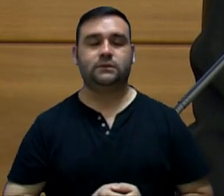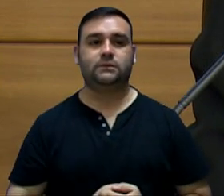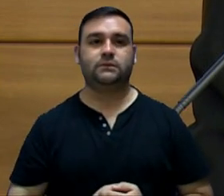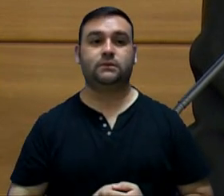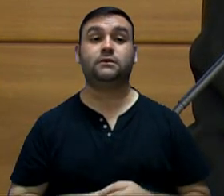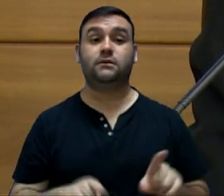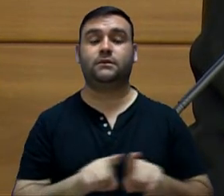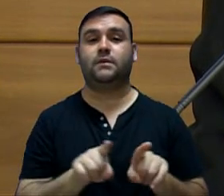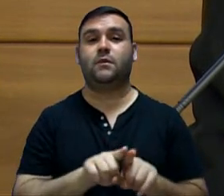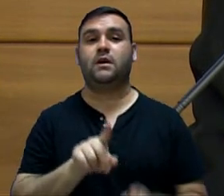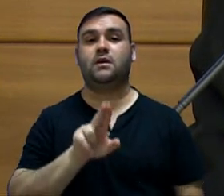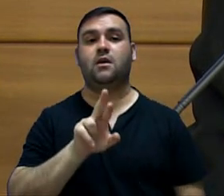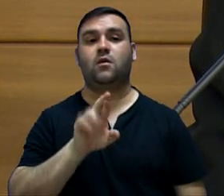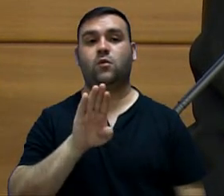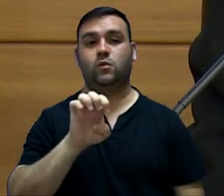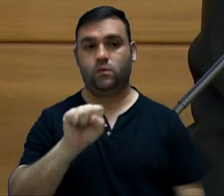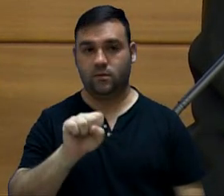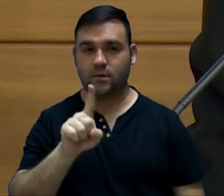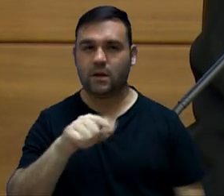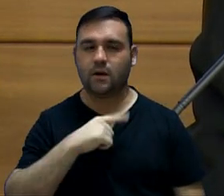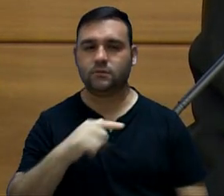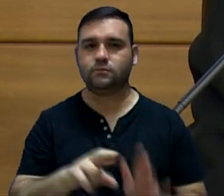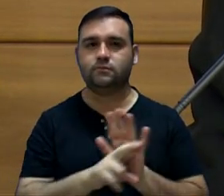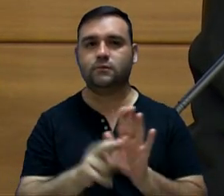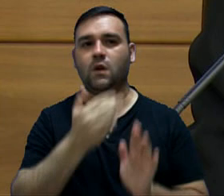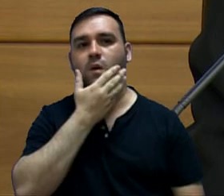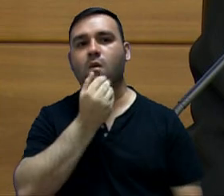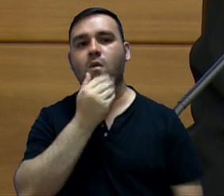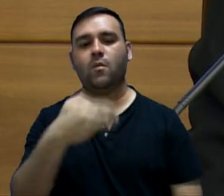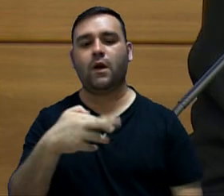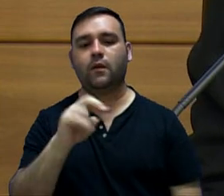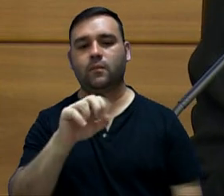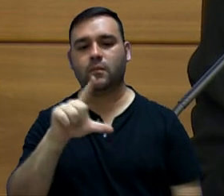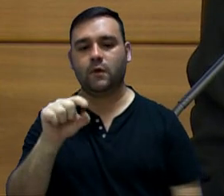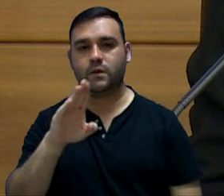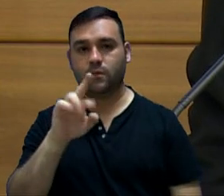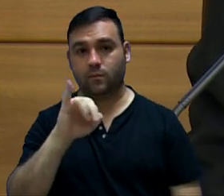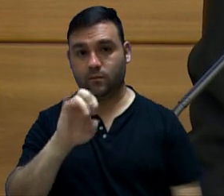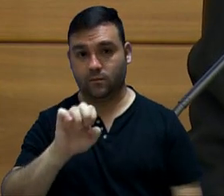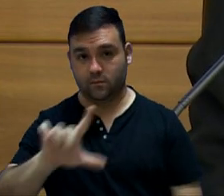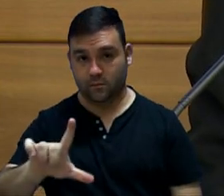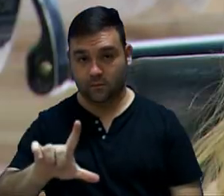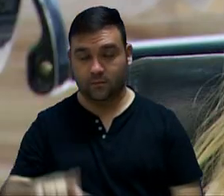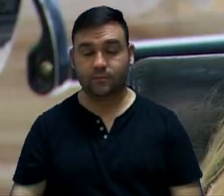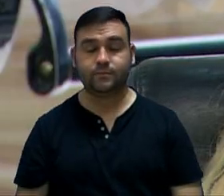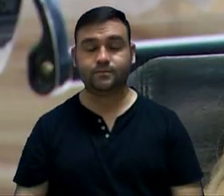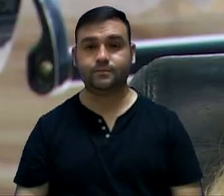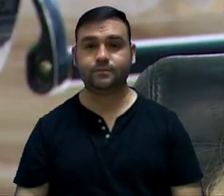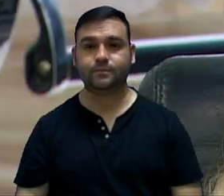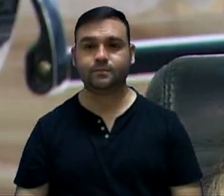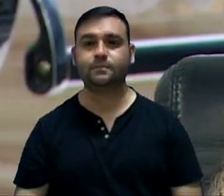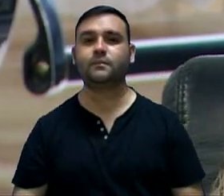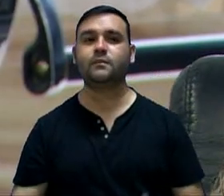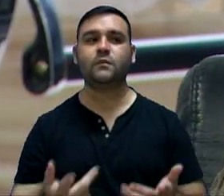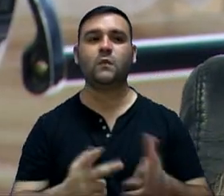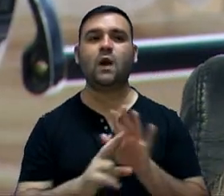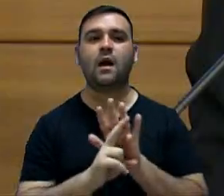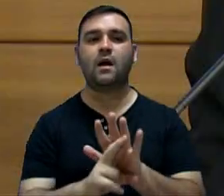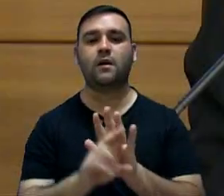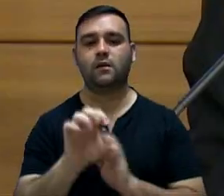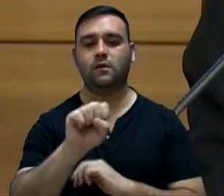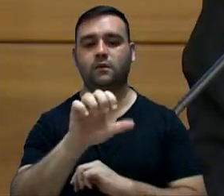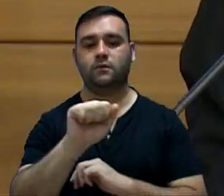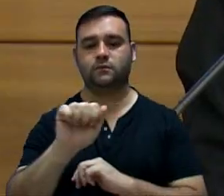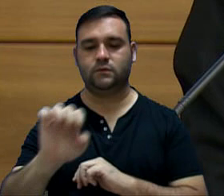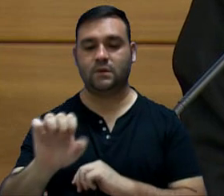A URBIS ali, representada pelo nosso amigo Marcelo Brasil, representando o